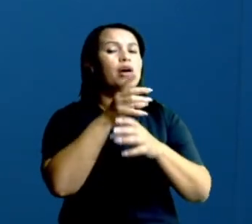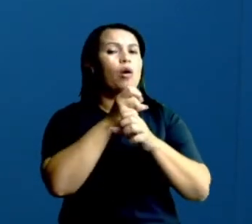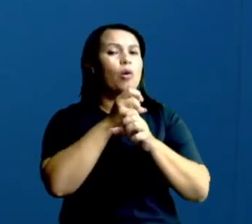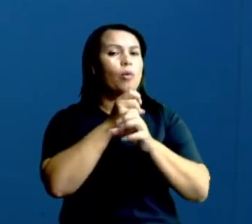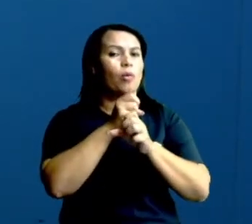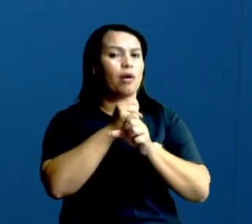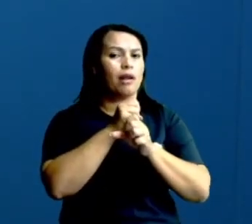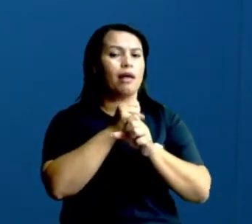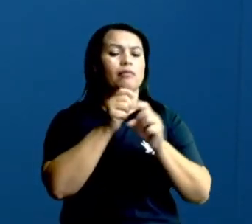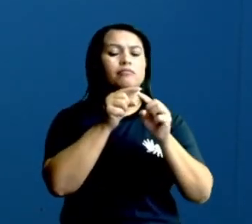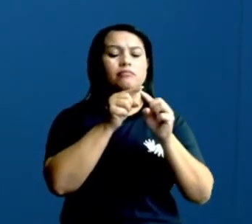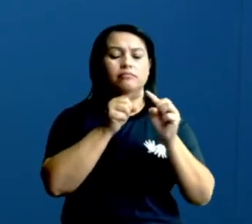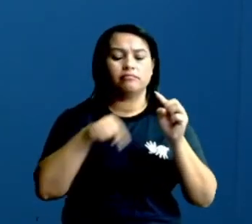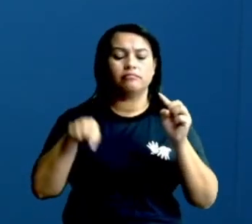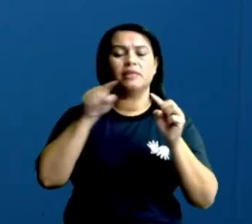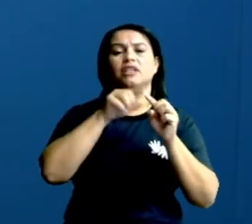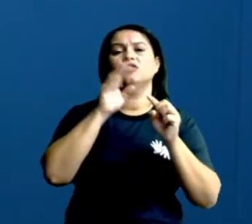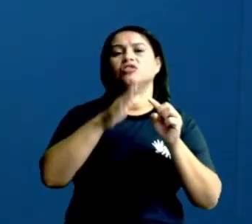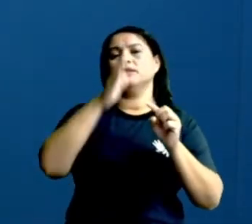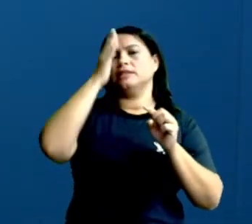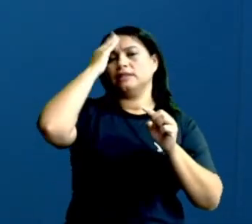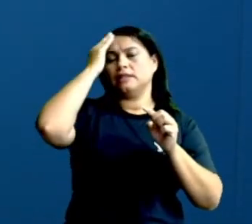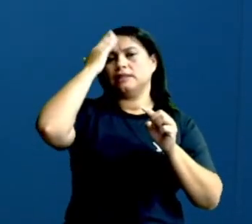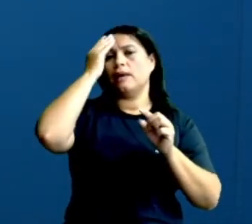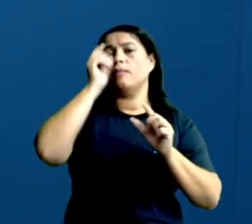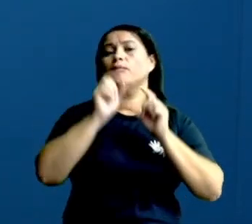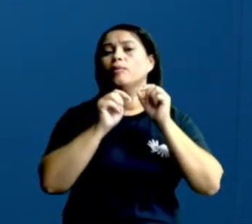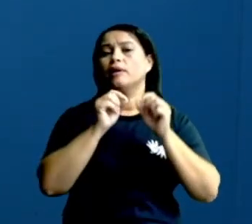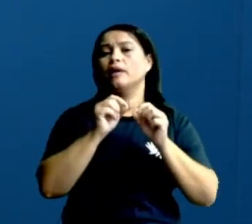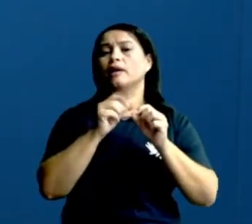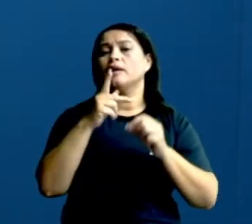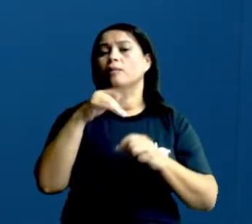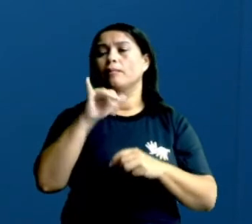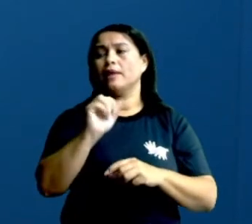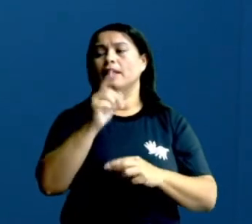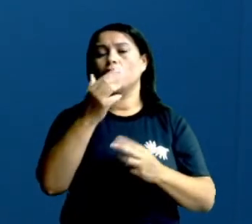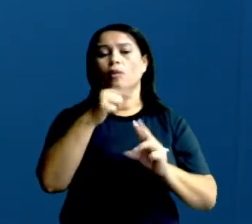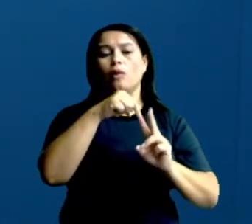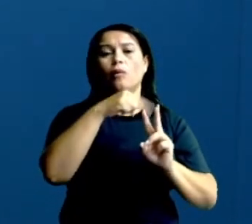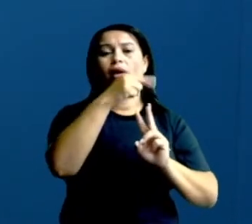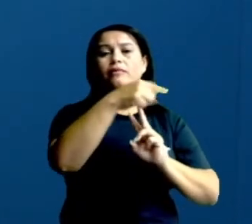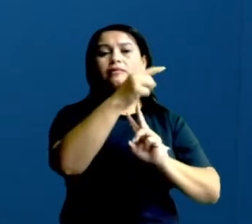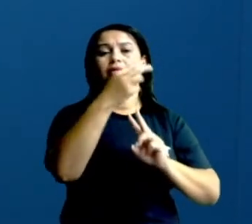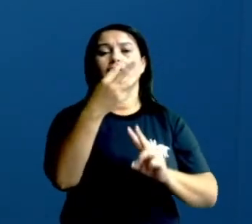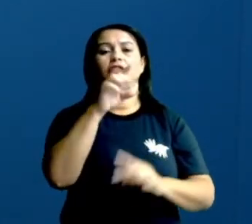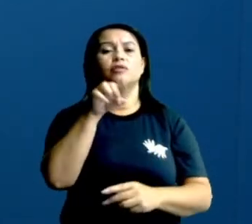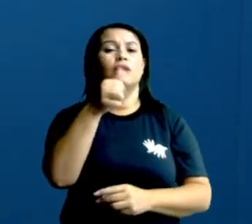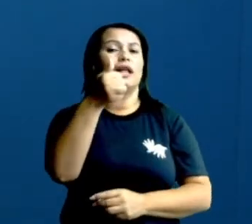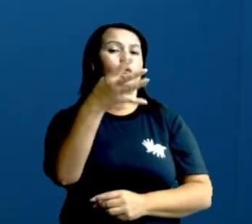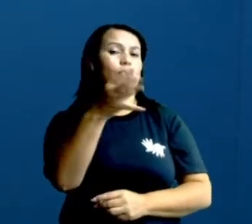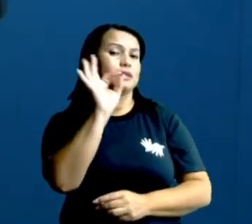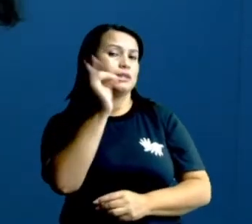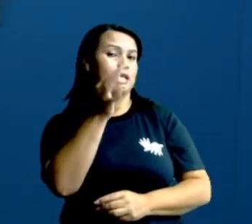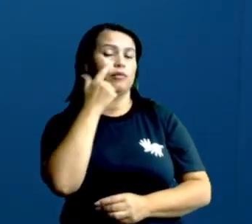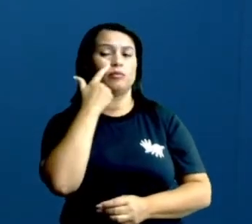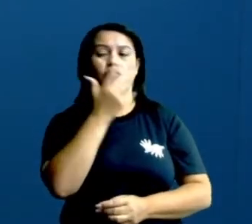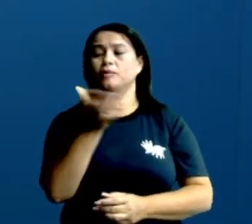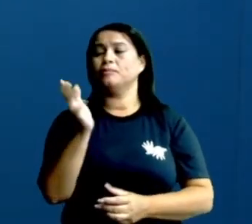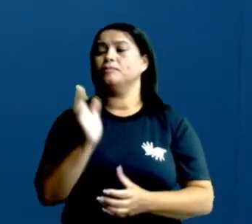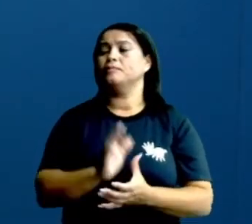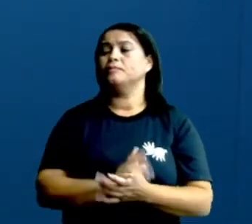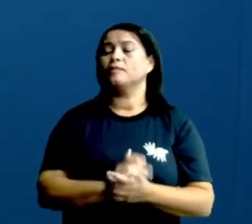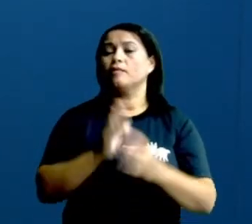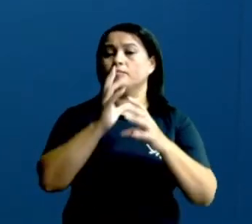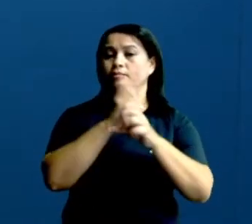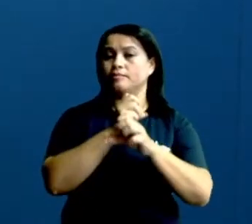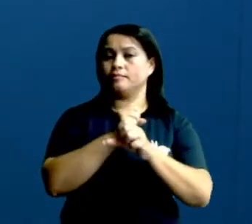a área do círculo, você já sabe que vai usar o pi. Então já deve saber pi é igual a 3,14. Tá certo? Então nós temos o seguinte ó.